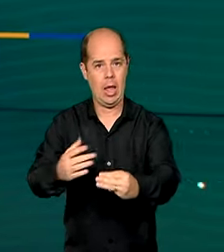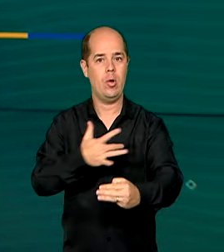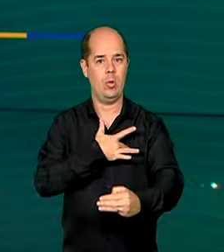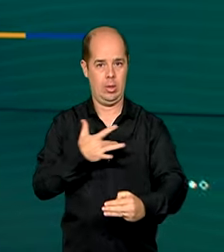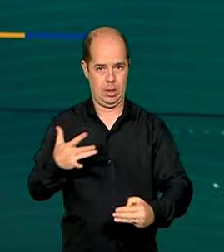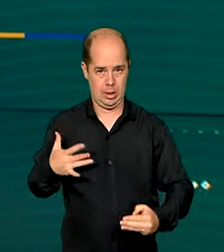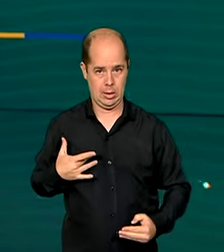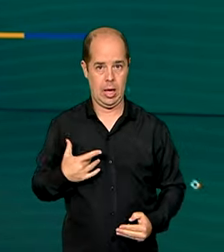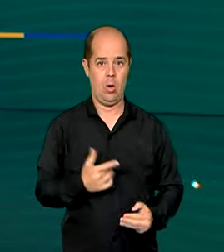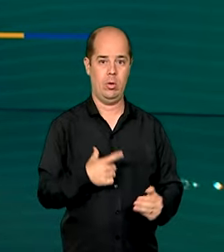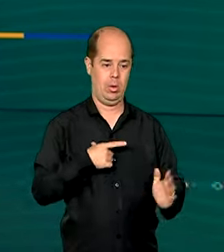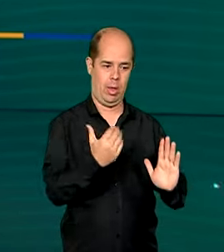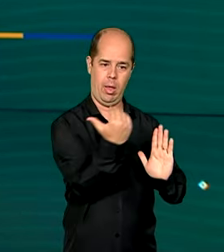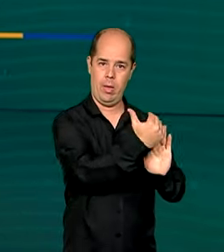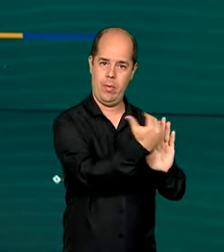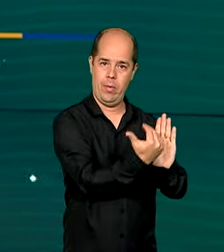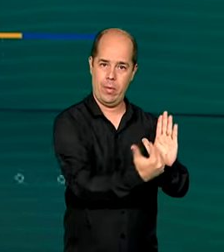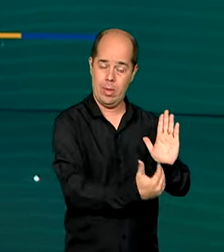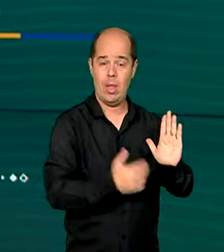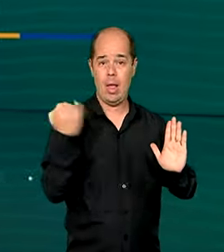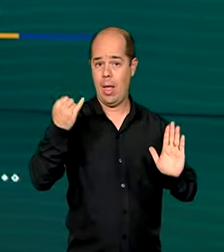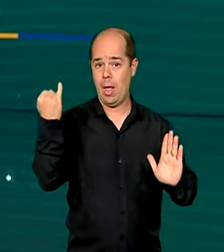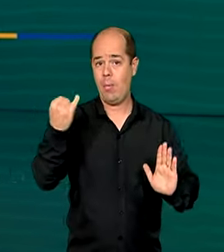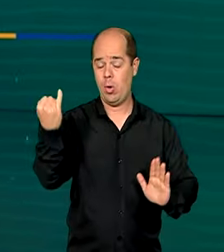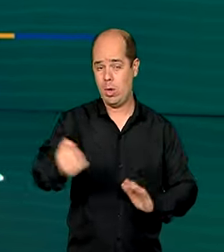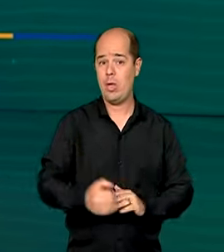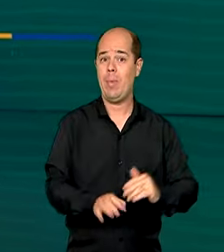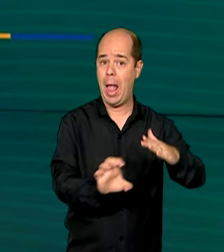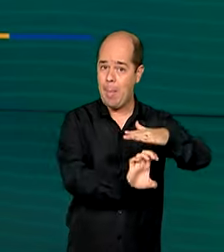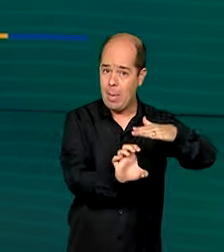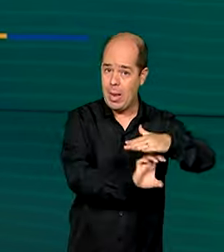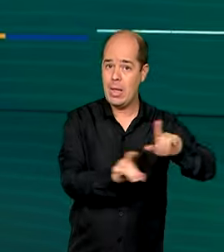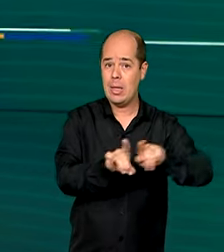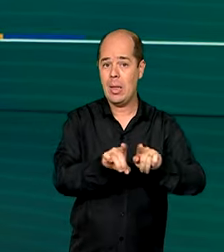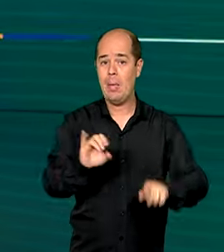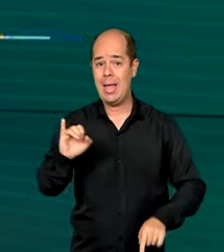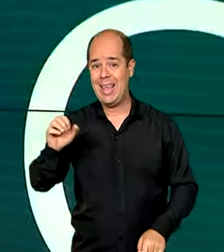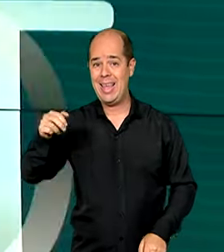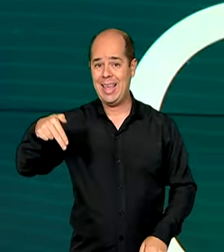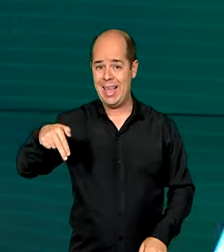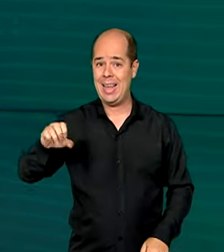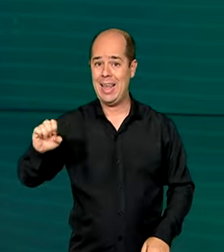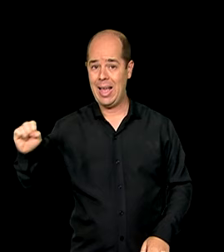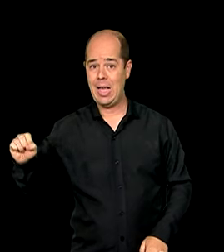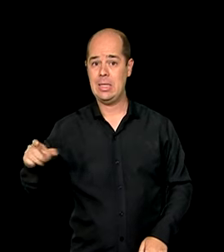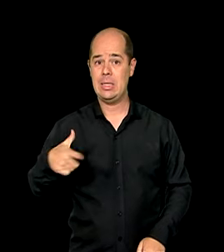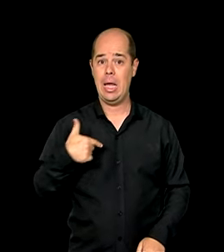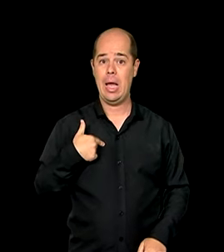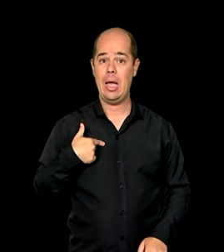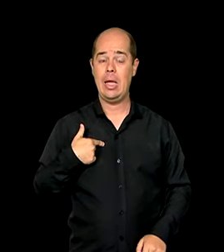para que a empresa e o INSS reconheçam os diferentes tipos de doenças.